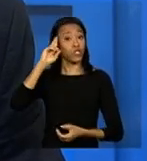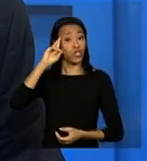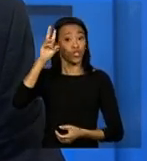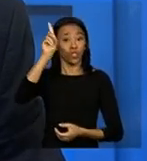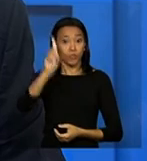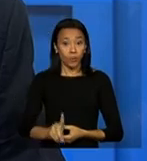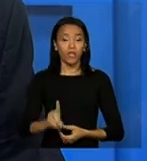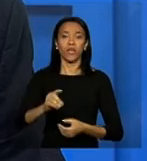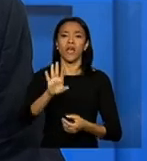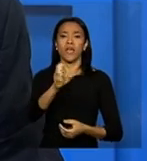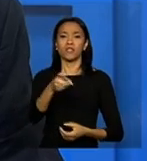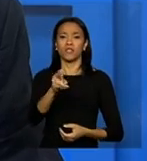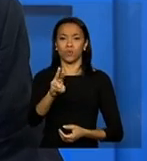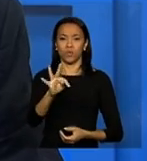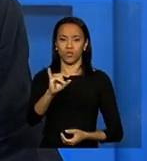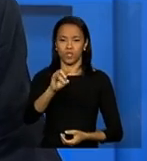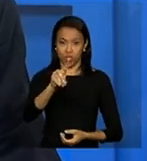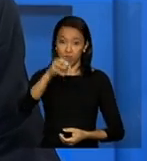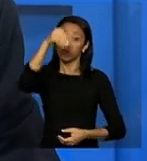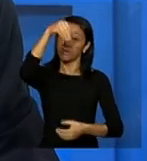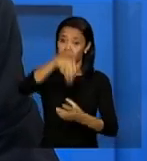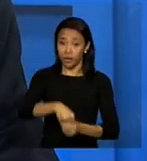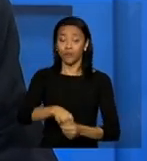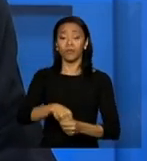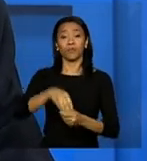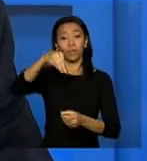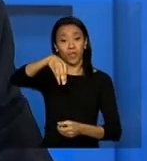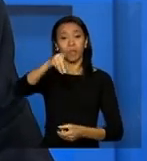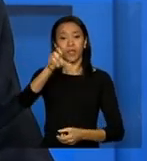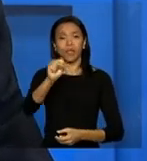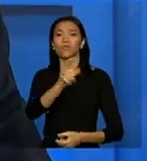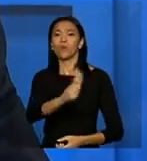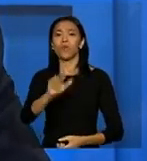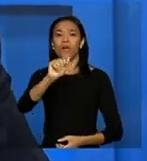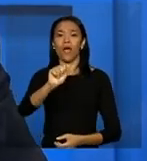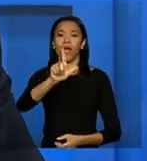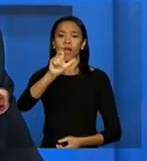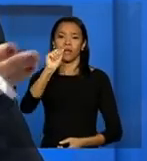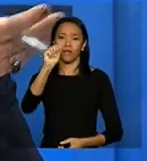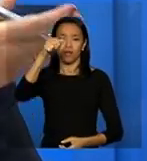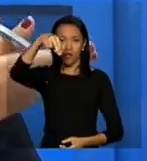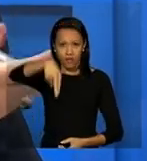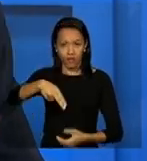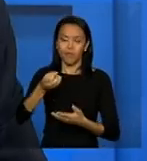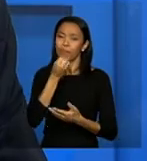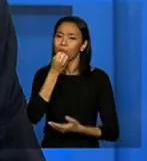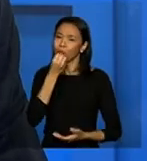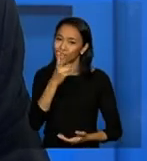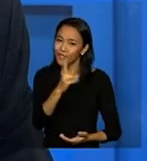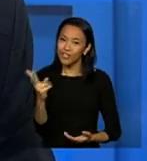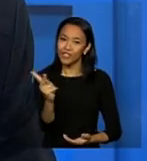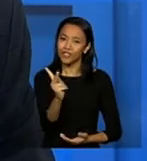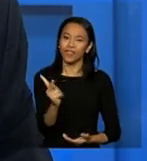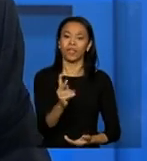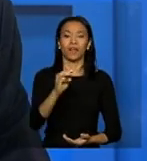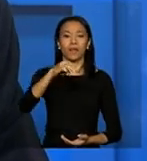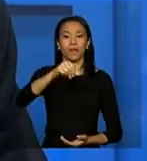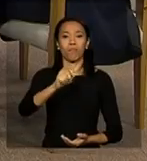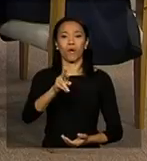do Fundo Nacional de Assistência Social do MDS, Alain Camelo. Bom, bom dia, Maurício. Alain já estava aqui